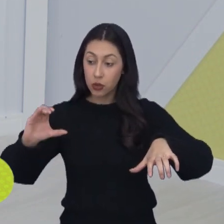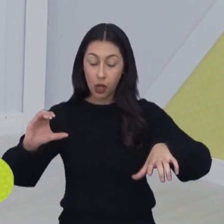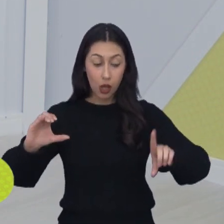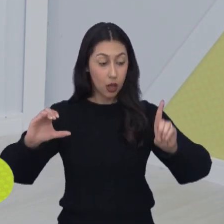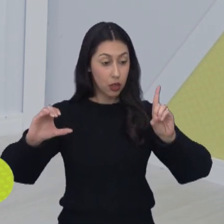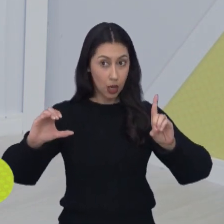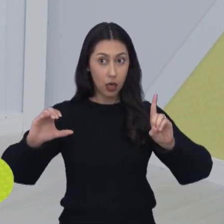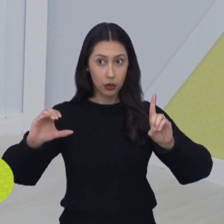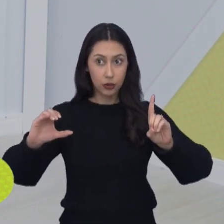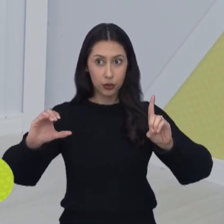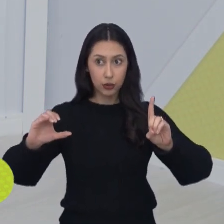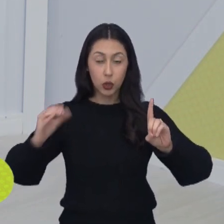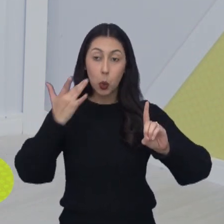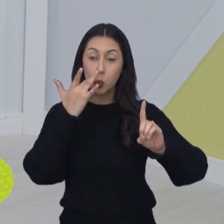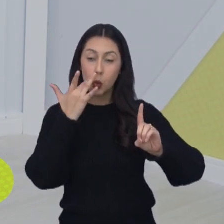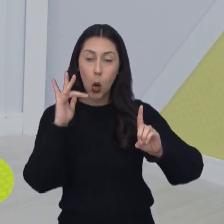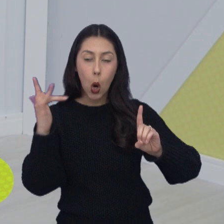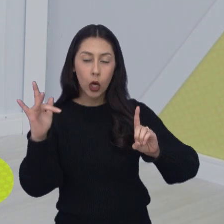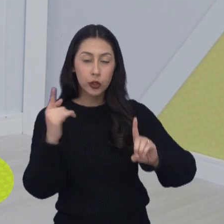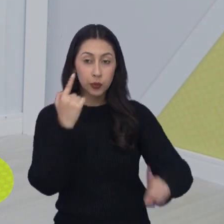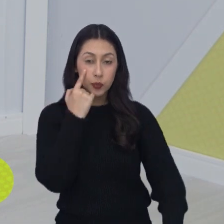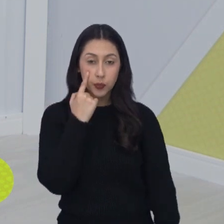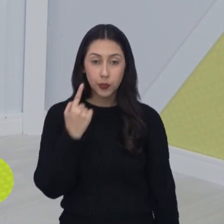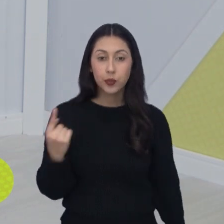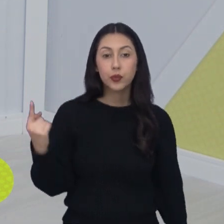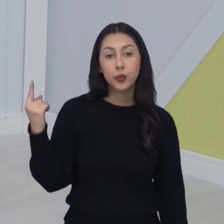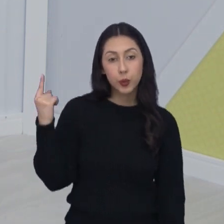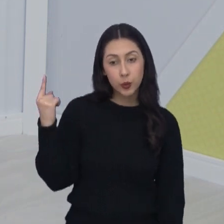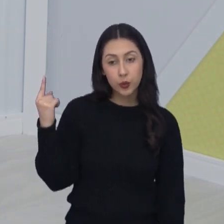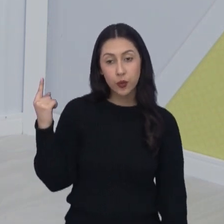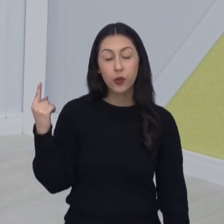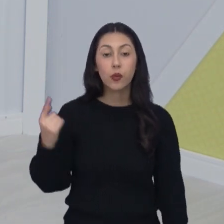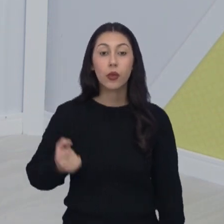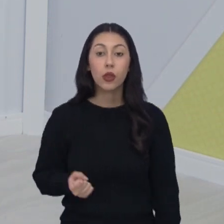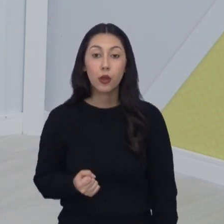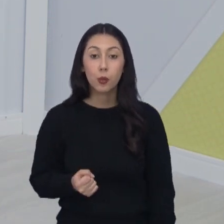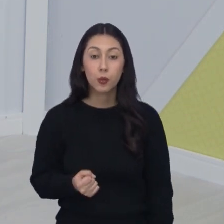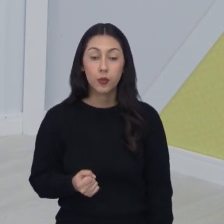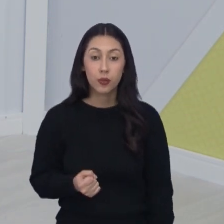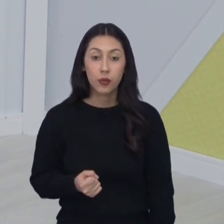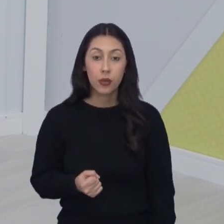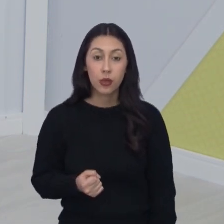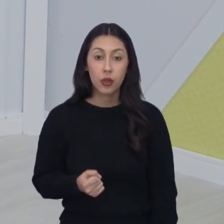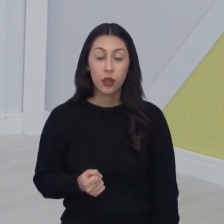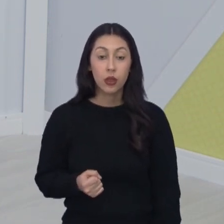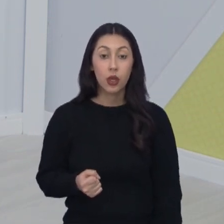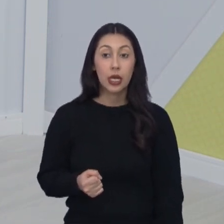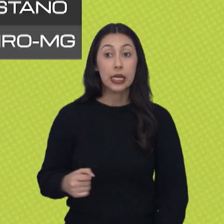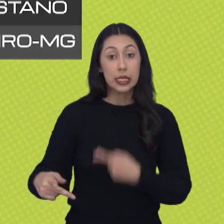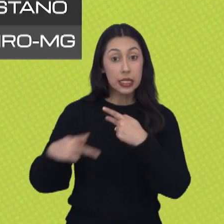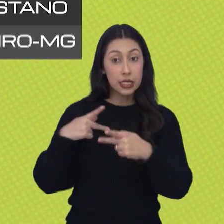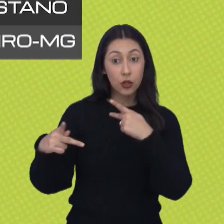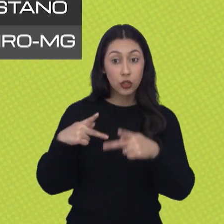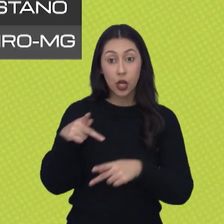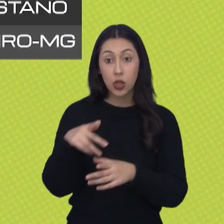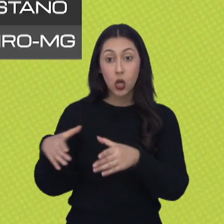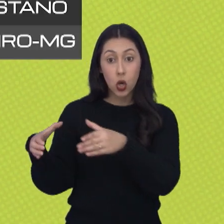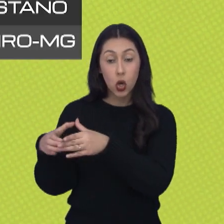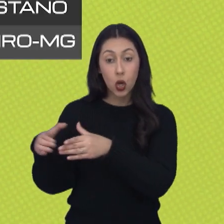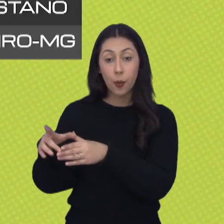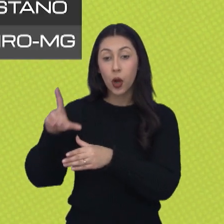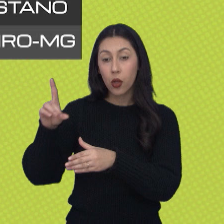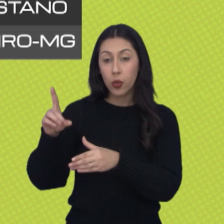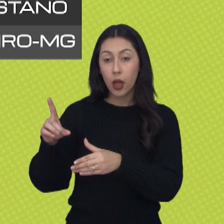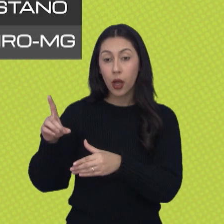e o D, na série ouro da LDB Coloca pra gente aqui, a Bete preparou uma arte, olha só, São José está no grupo D O grupo D é composto pelo